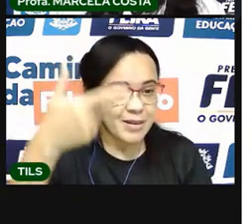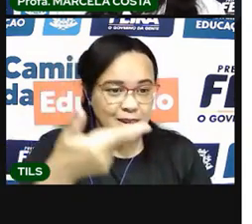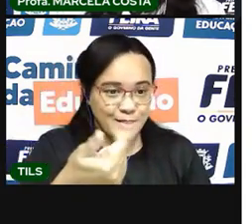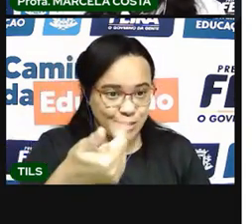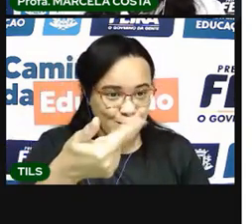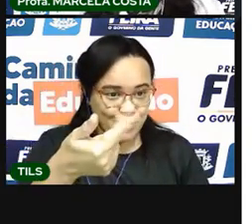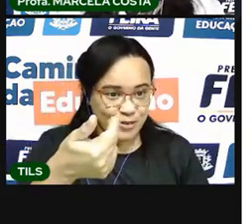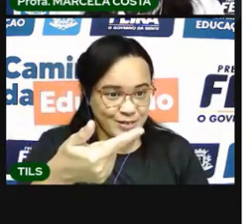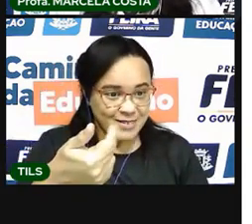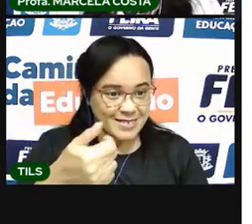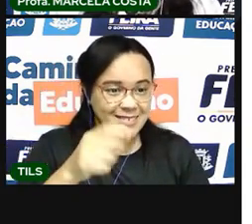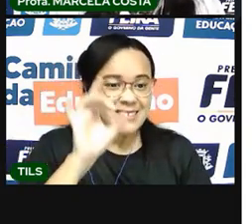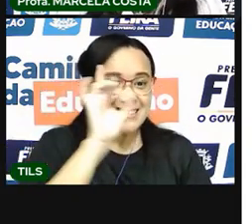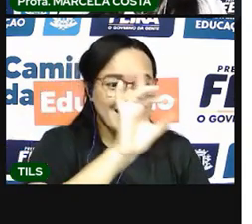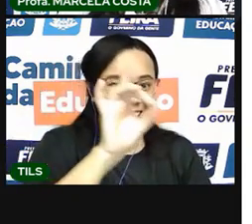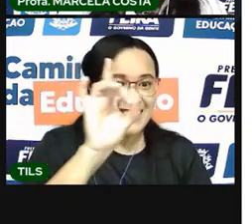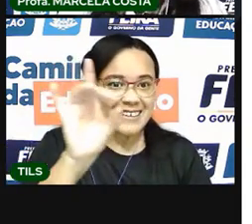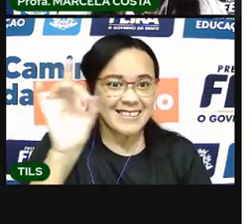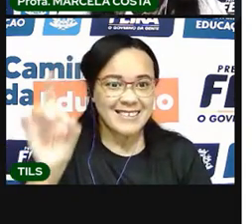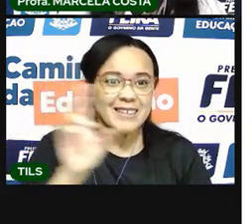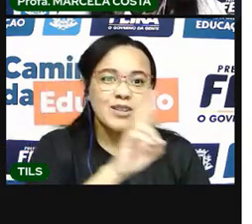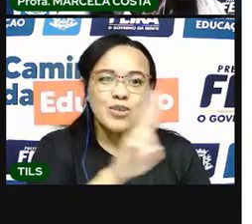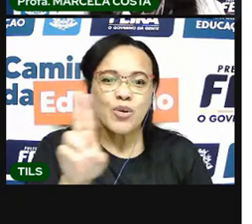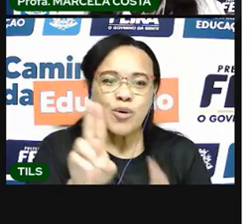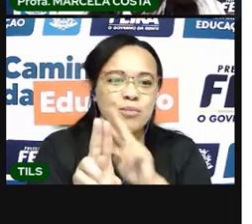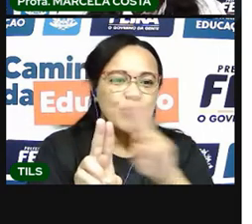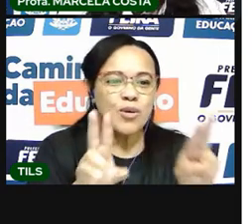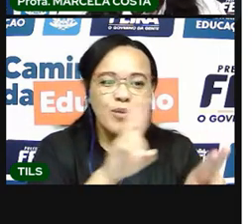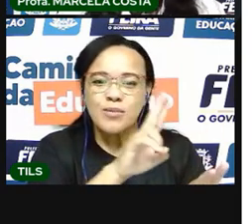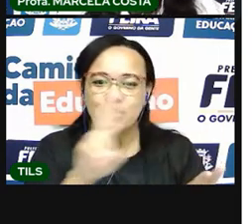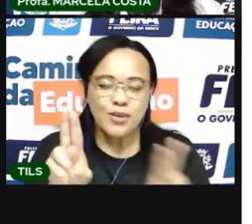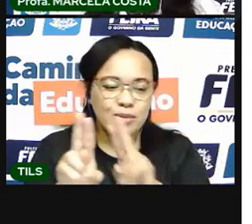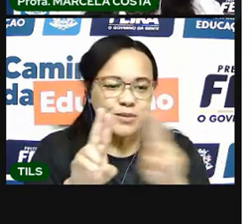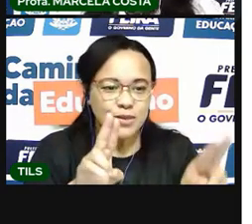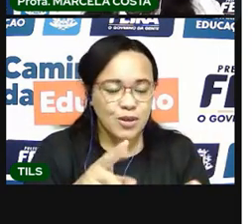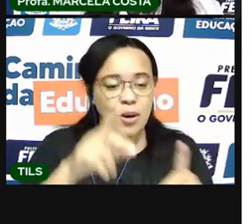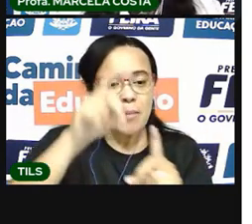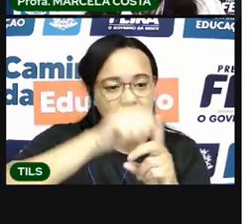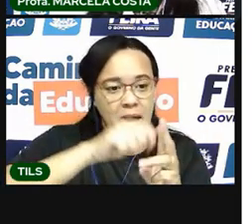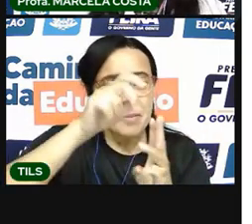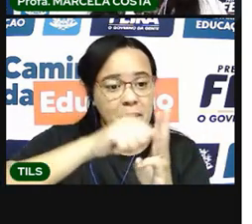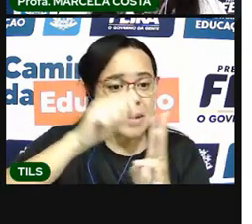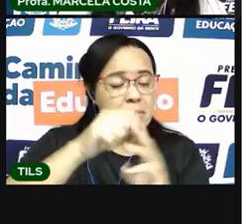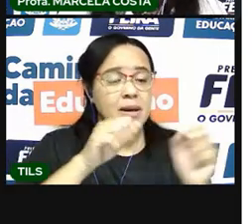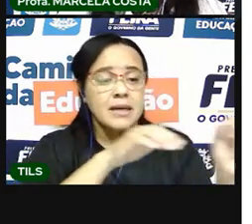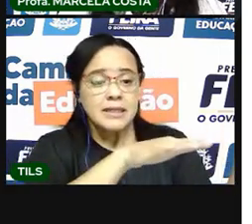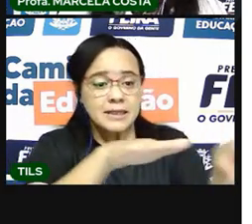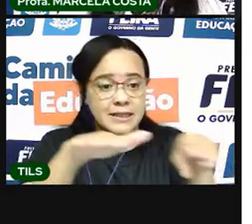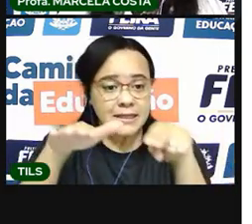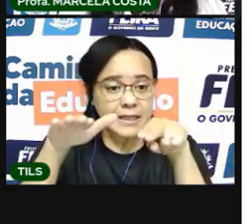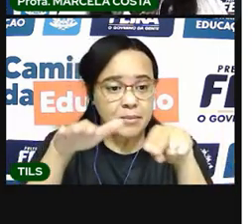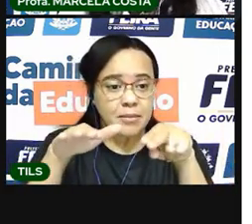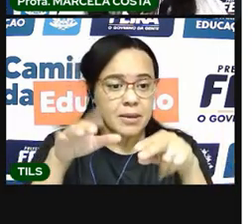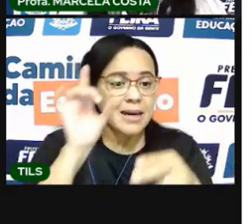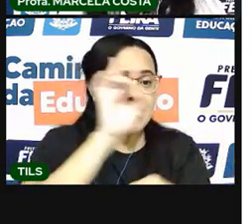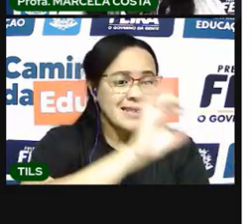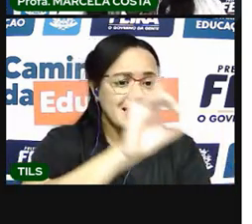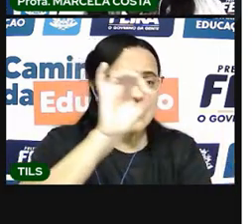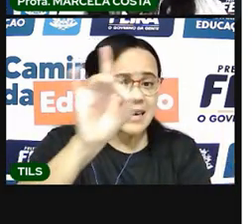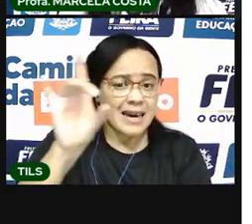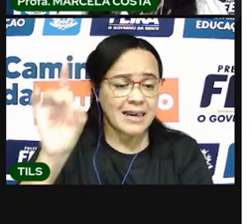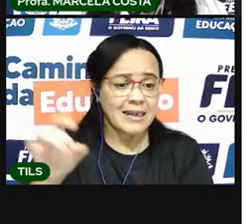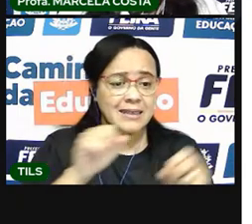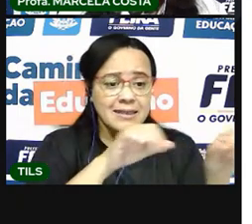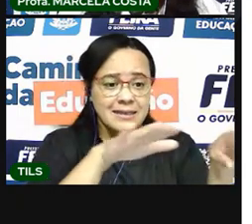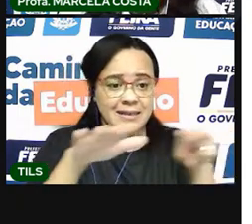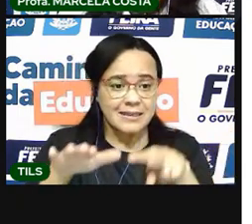viu lá o nome de cada mês. Viu que os meses também estão organizados em semanas. E que cada semana tem sete dias.